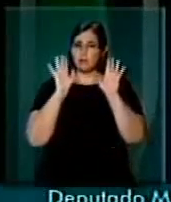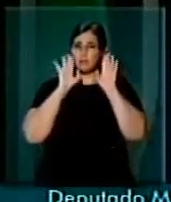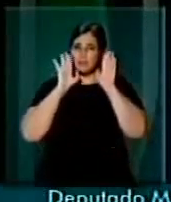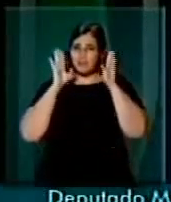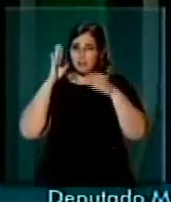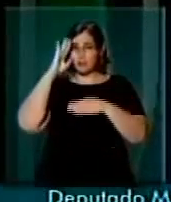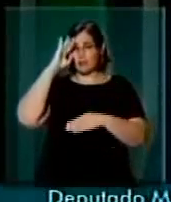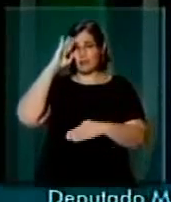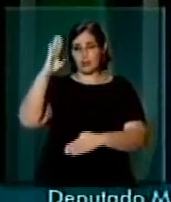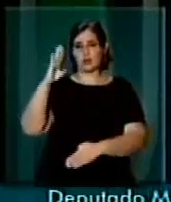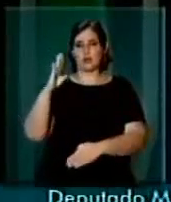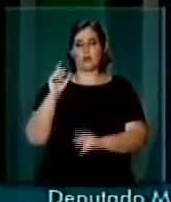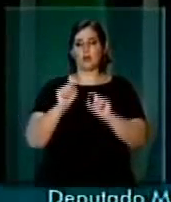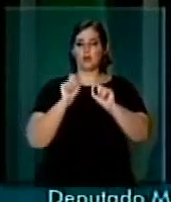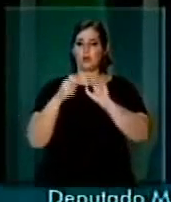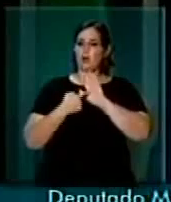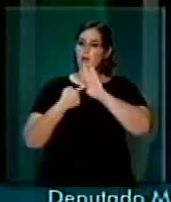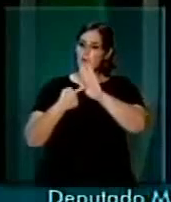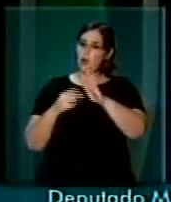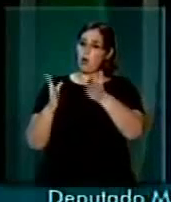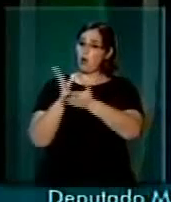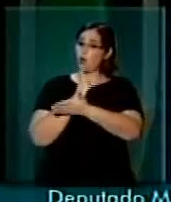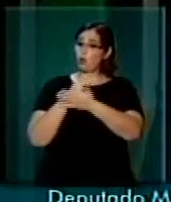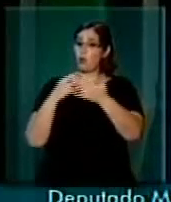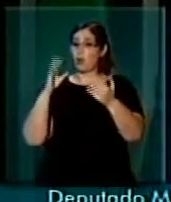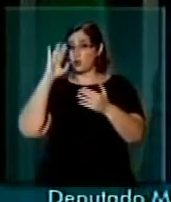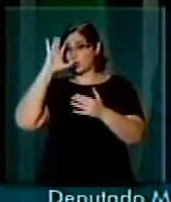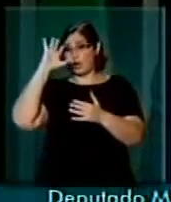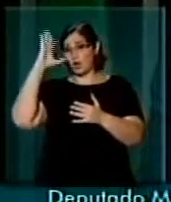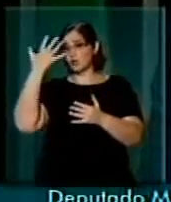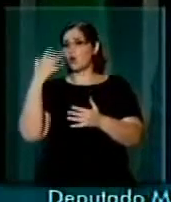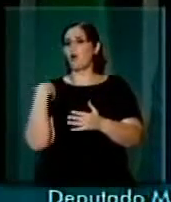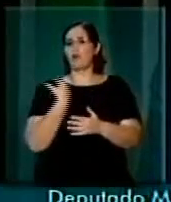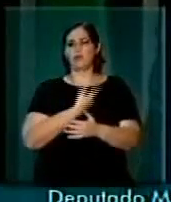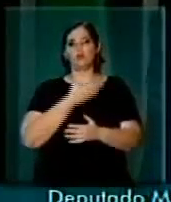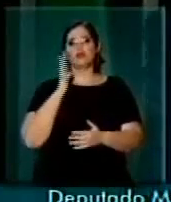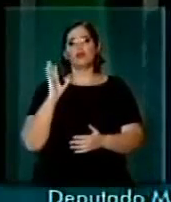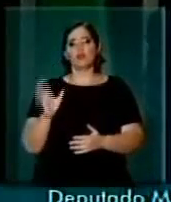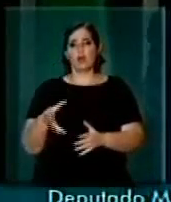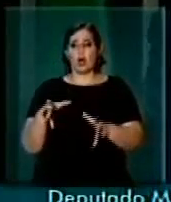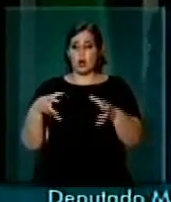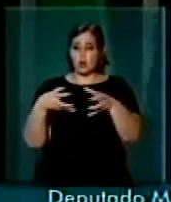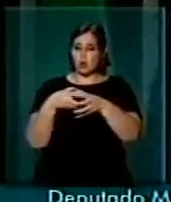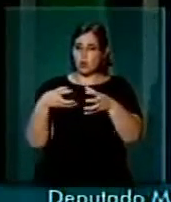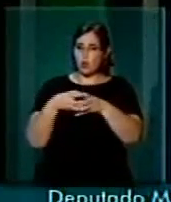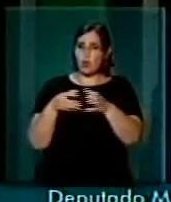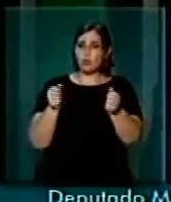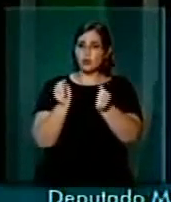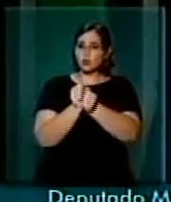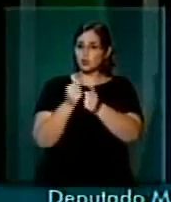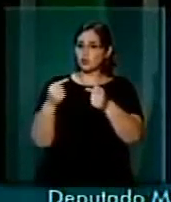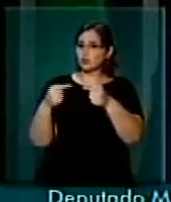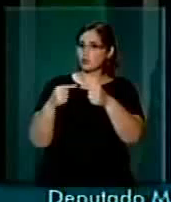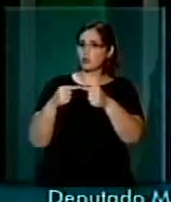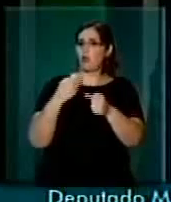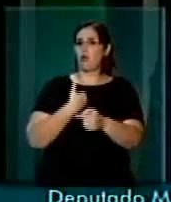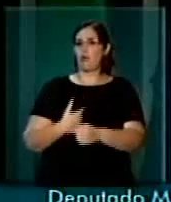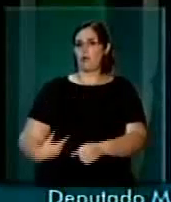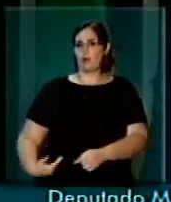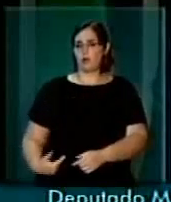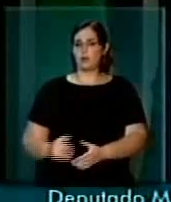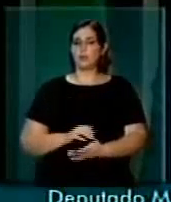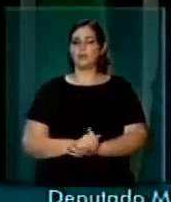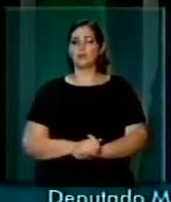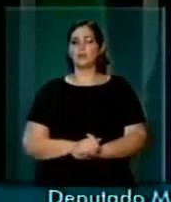destacar algumas decisões que tomamos em consonância com o governo. Nós